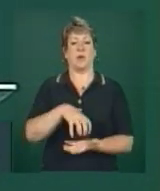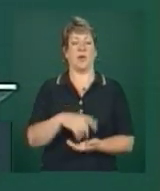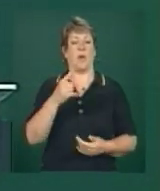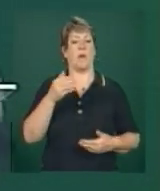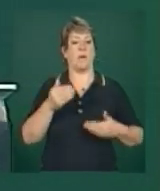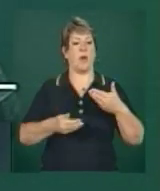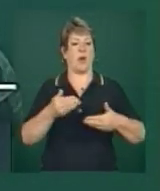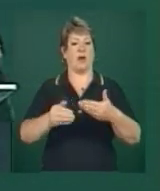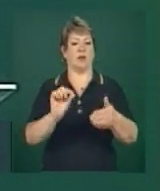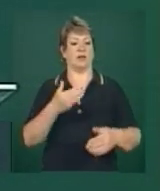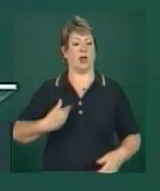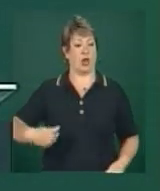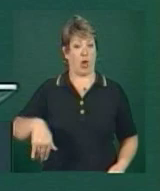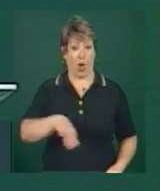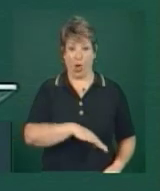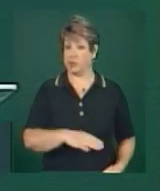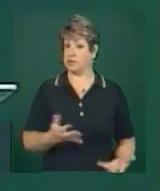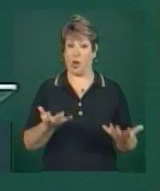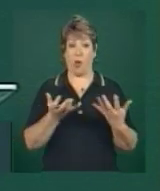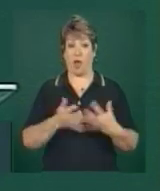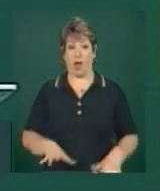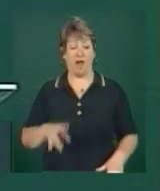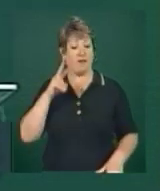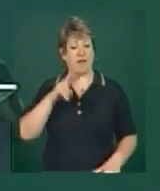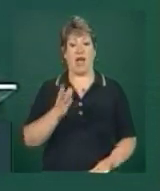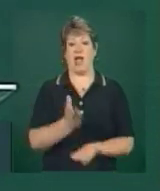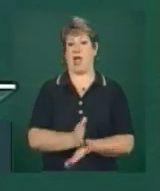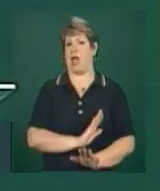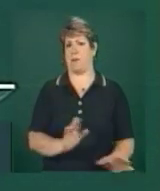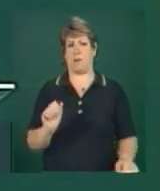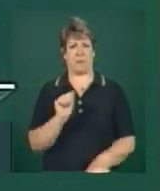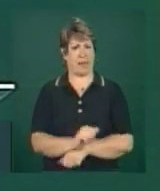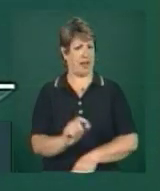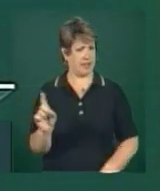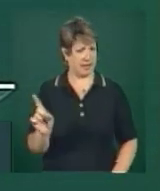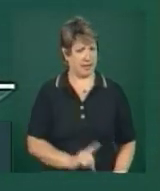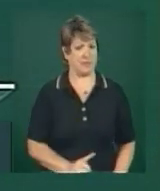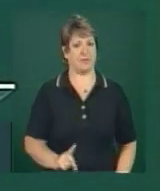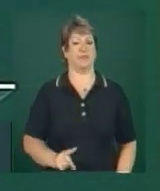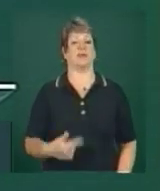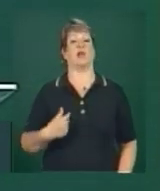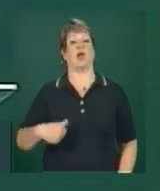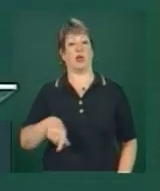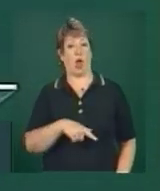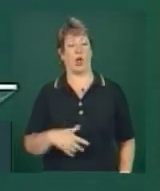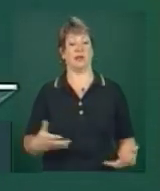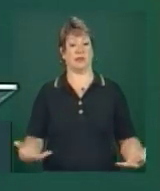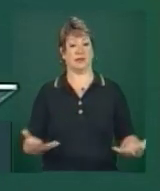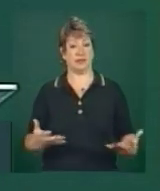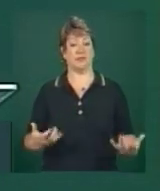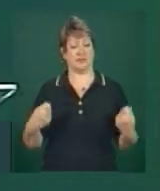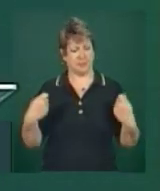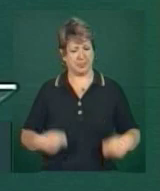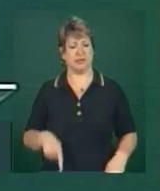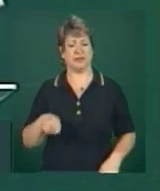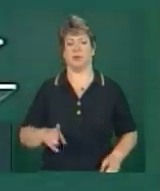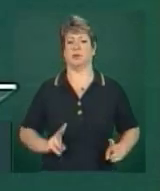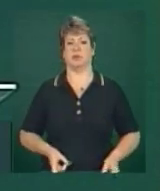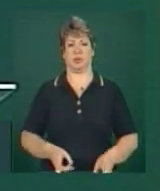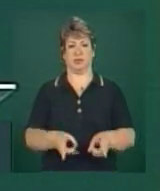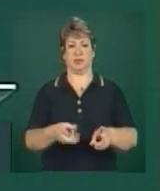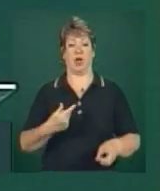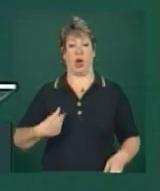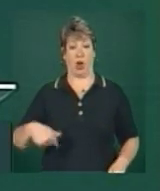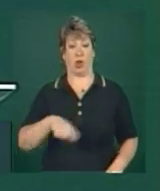processo que nós não queremos ver terminado. Nós precisamos disso. Por quê? Porque nós só iremos